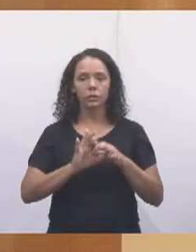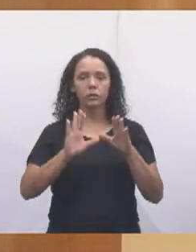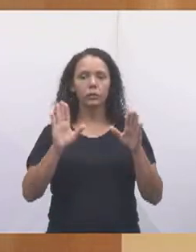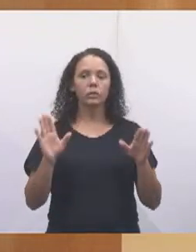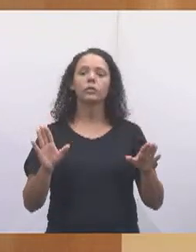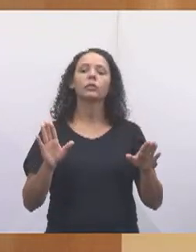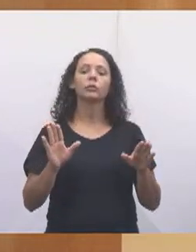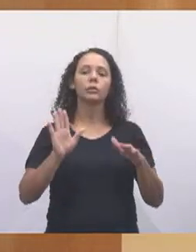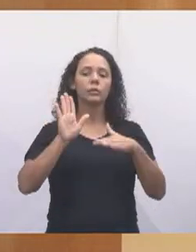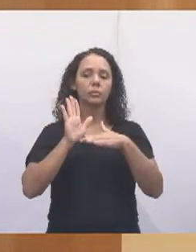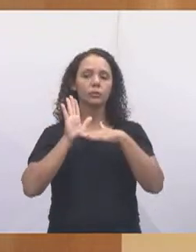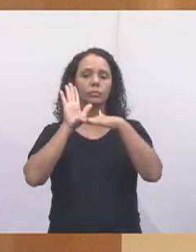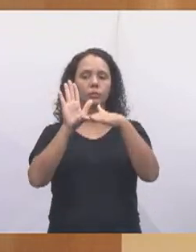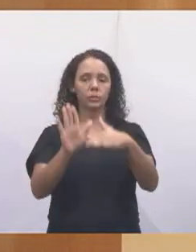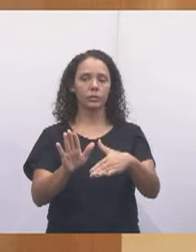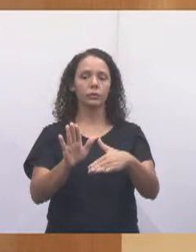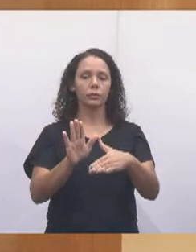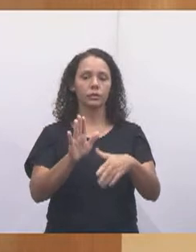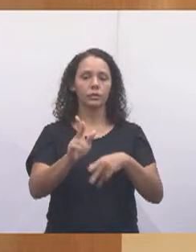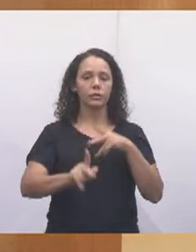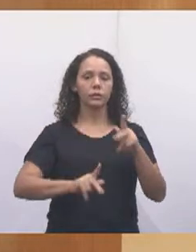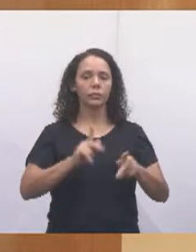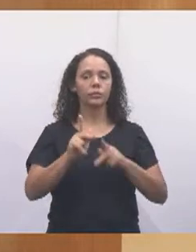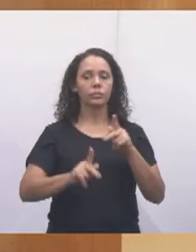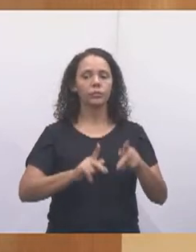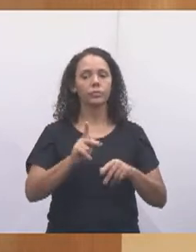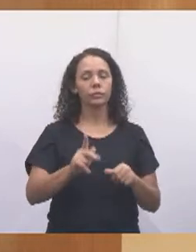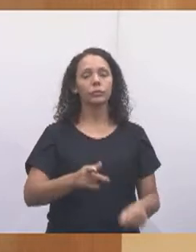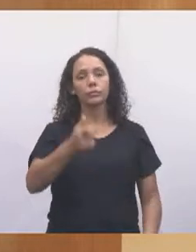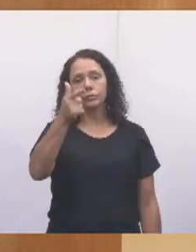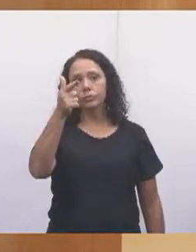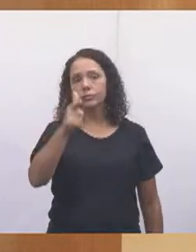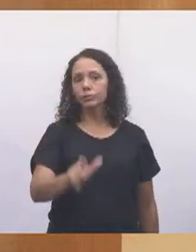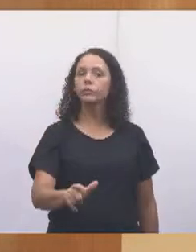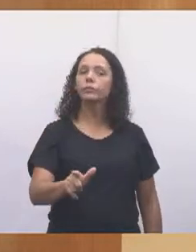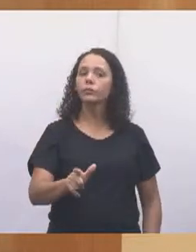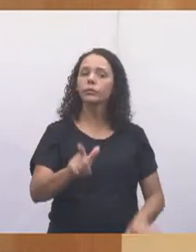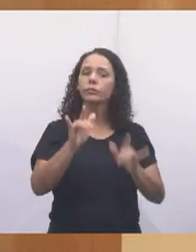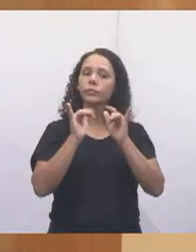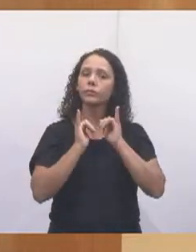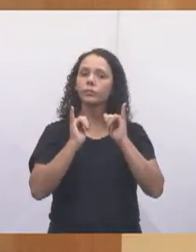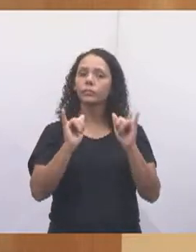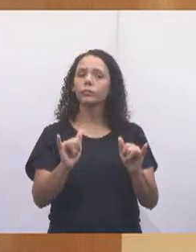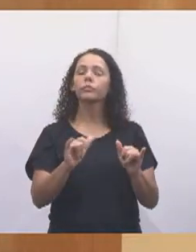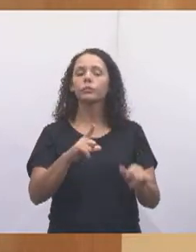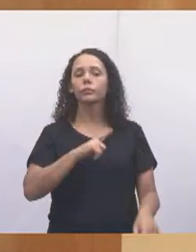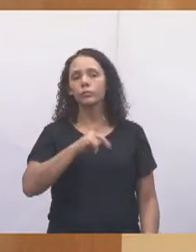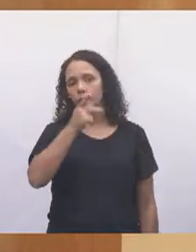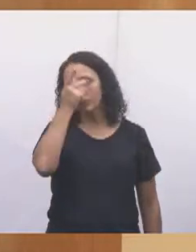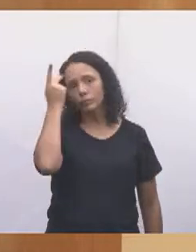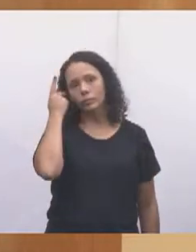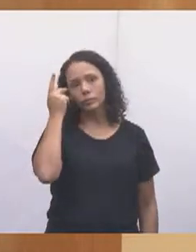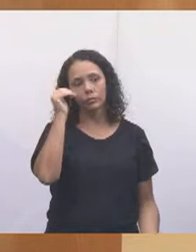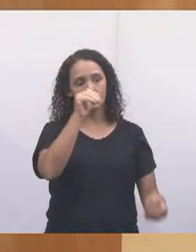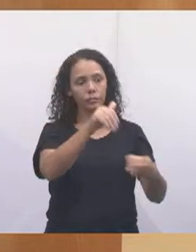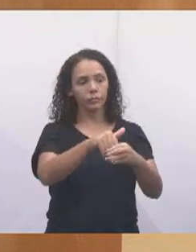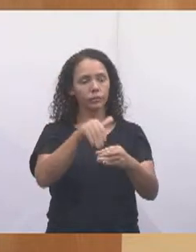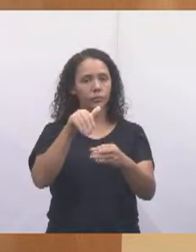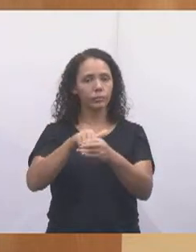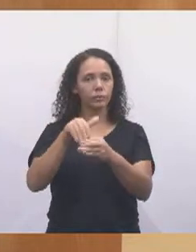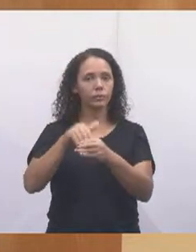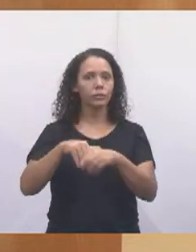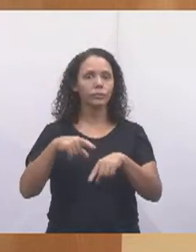disposição da nossa população. E, mais uma vez, eu falo, tem pessoas que votam,